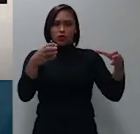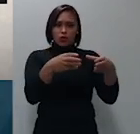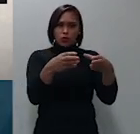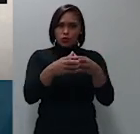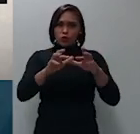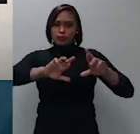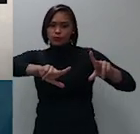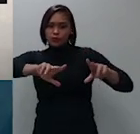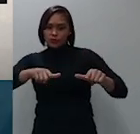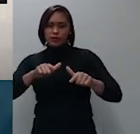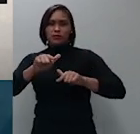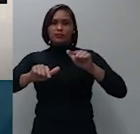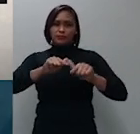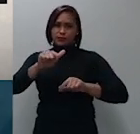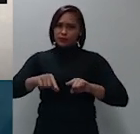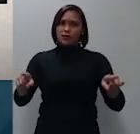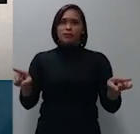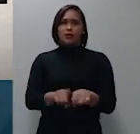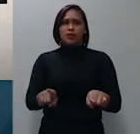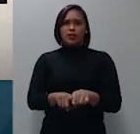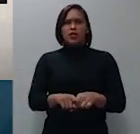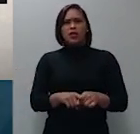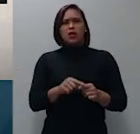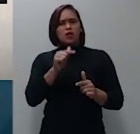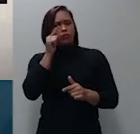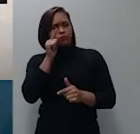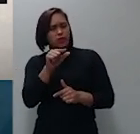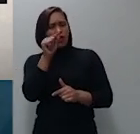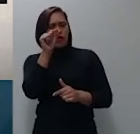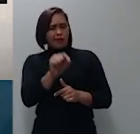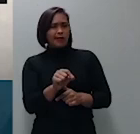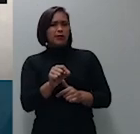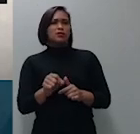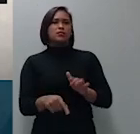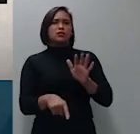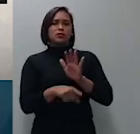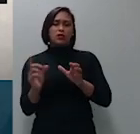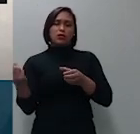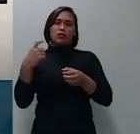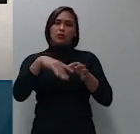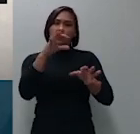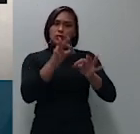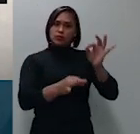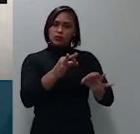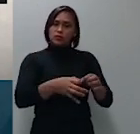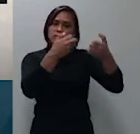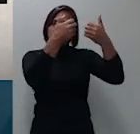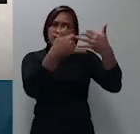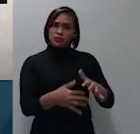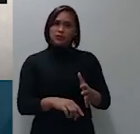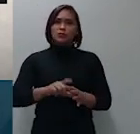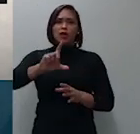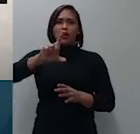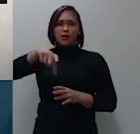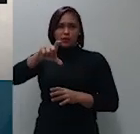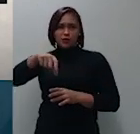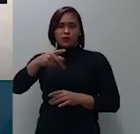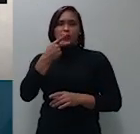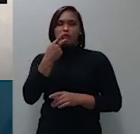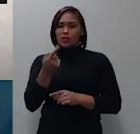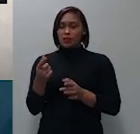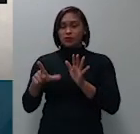teria sido esse o escopo da lei de recuperação ao dizer que os créditos decorrentes da legislação